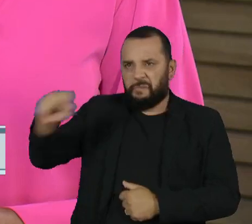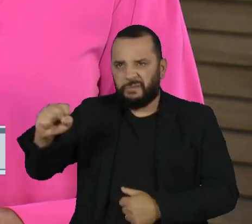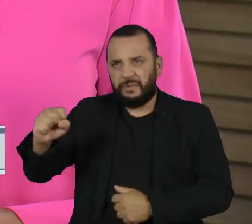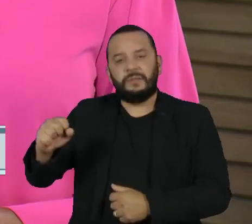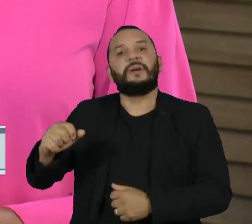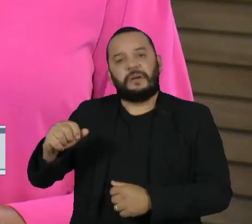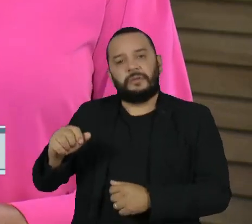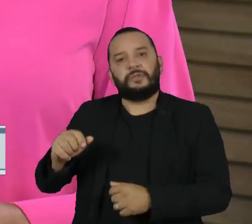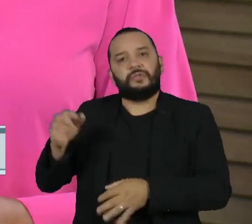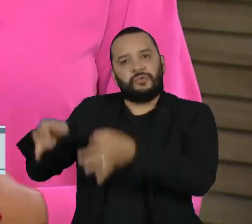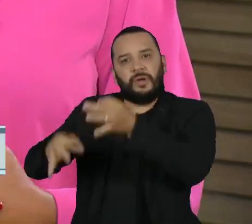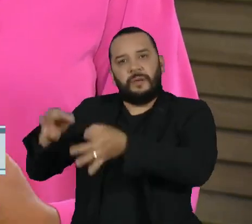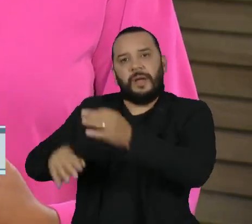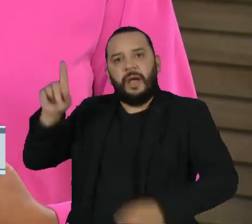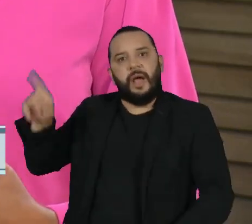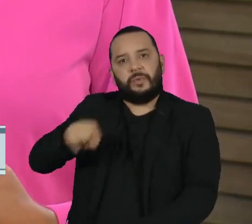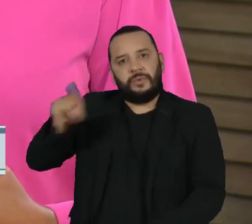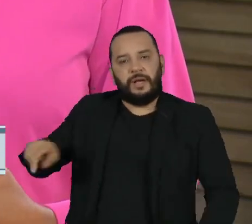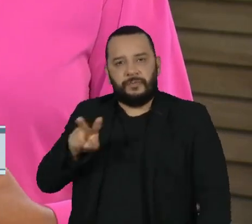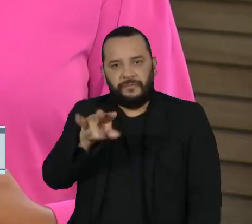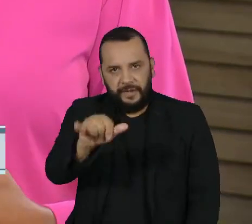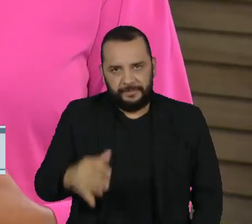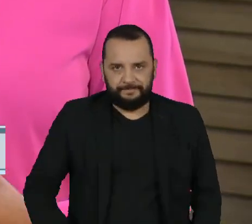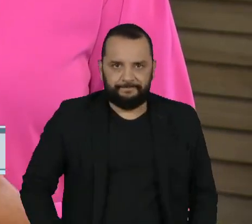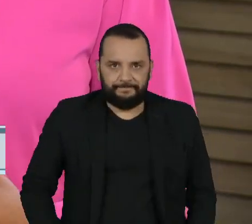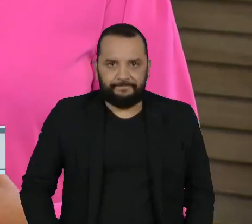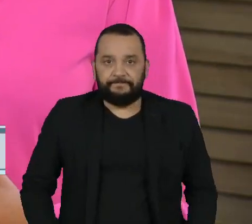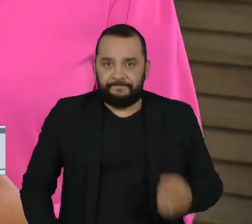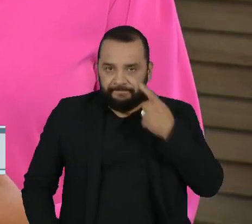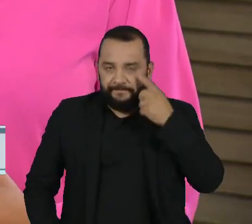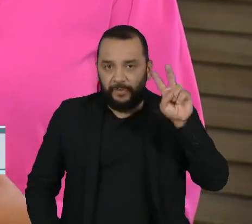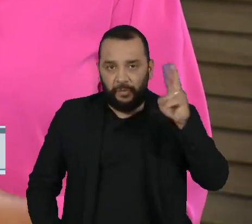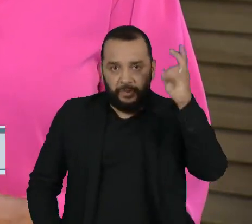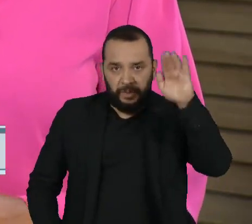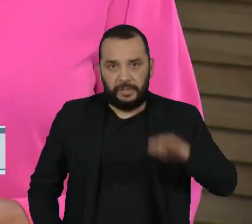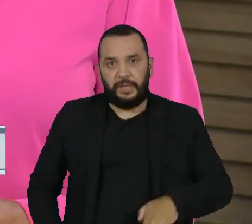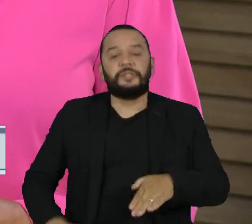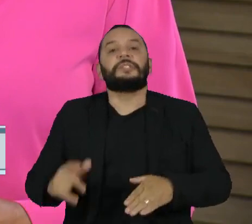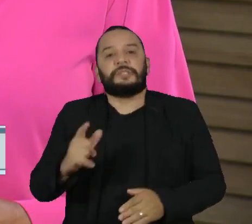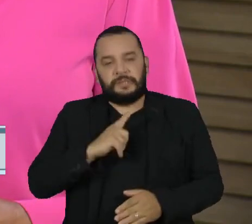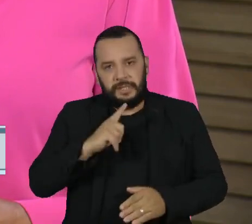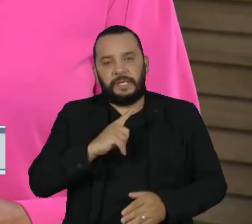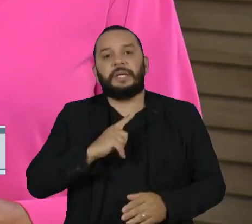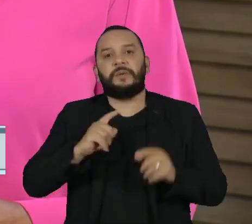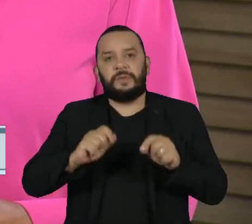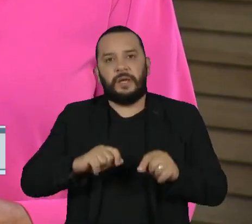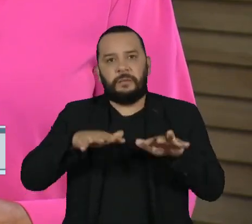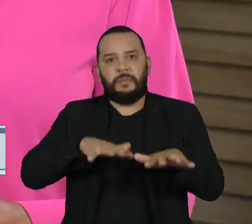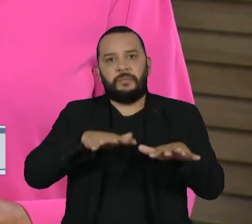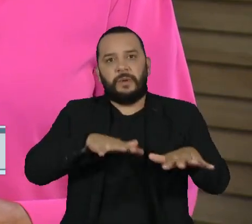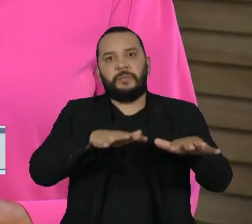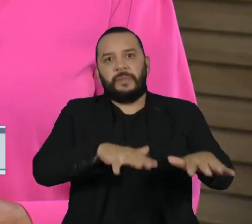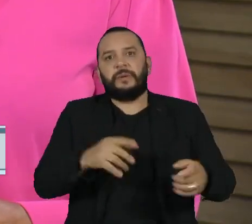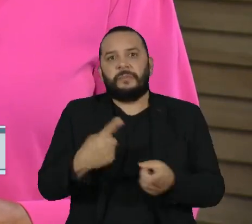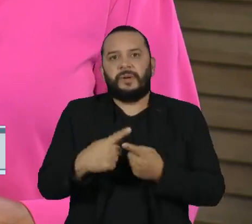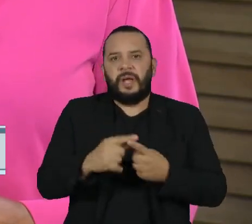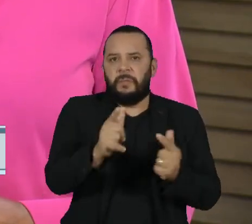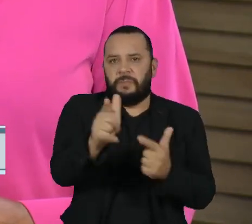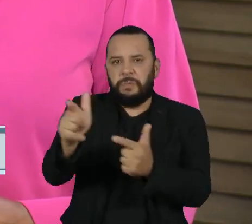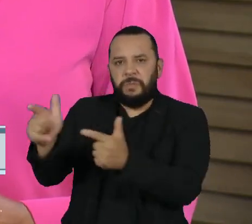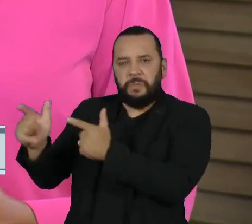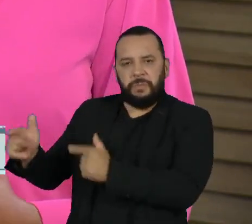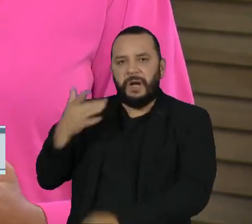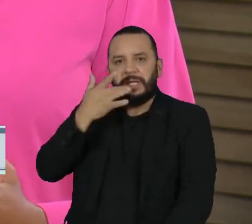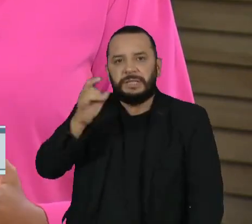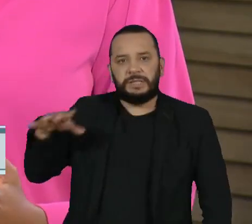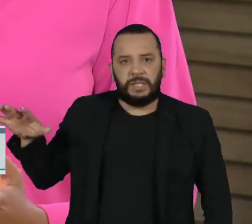Daqui a pouco, às duas da tarde, está marcado no Guarujá um ato de repúdio à chacina da Baixada Santista. A